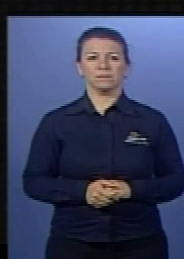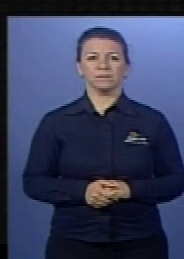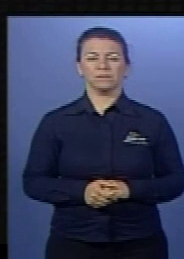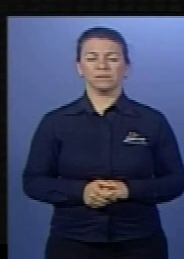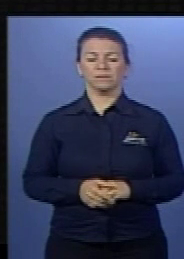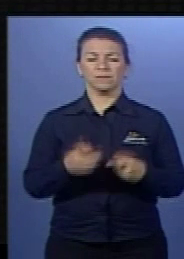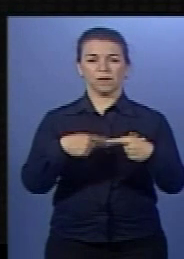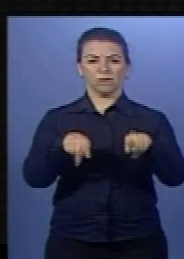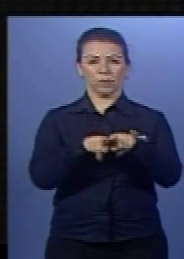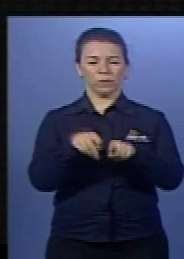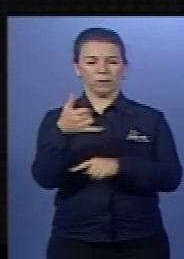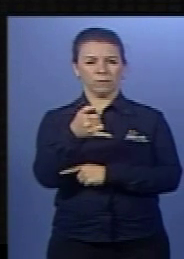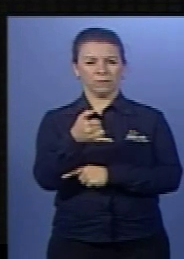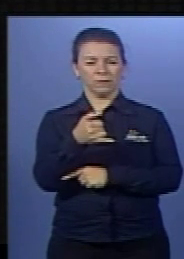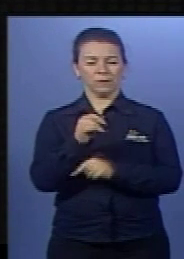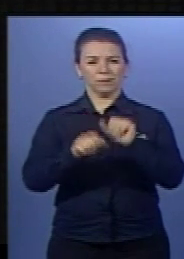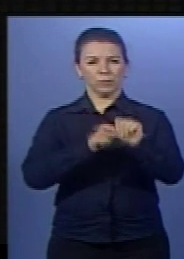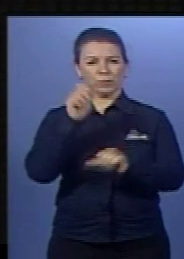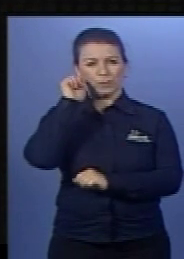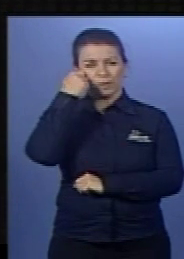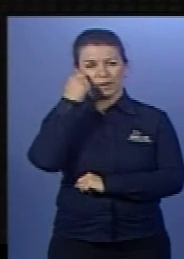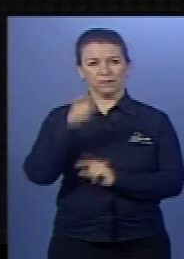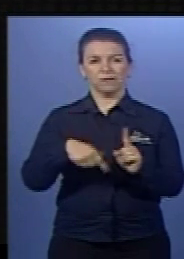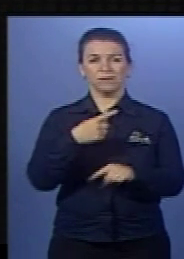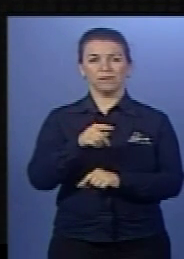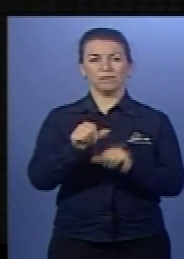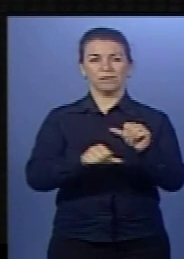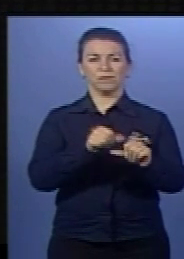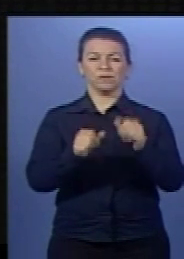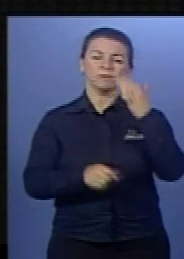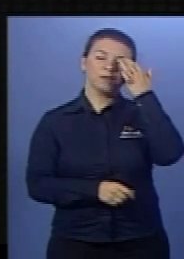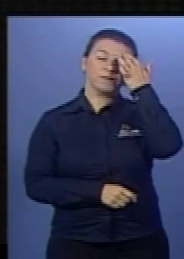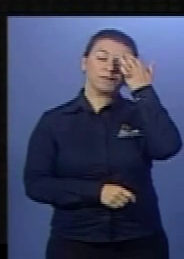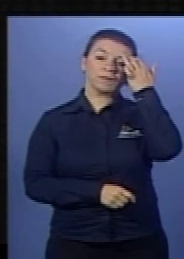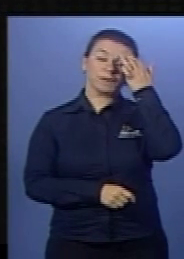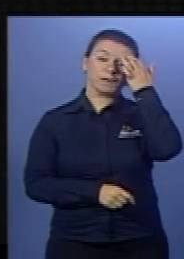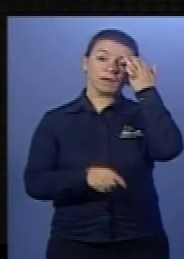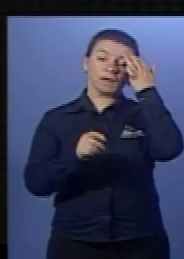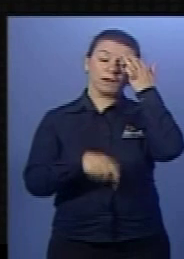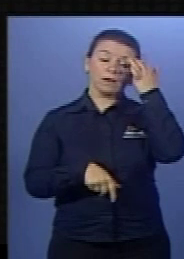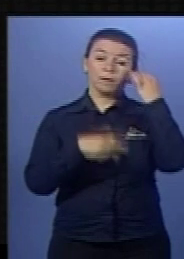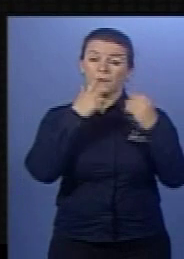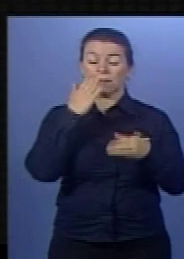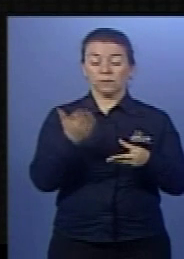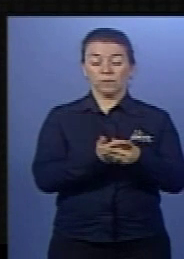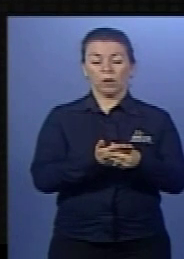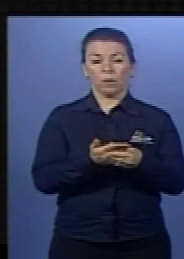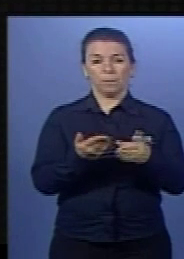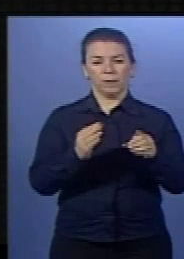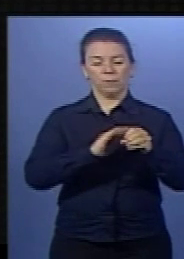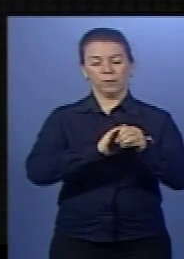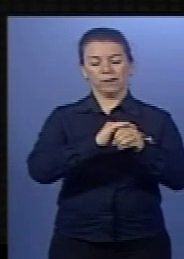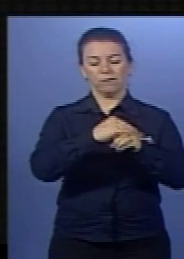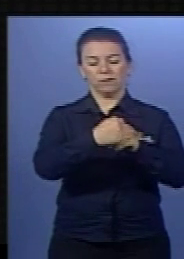voltar a caneta. Vou voltar aqui. Então, recebe o nome de envelope.